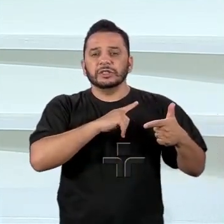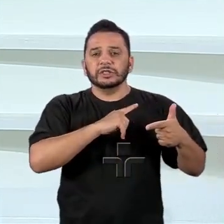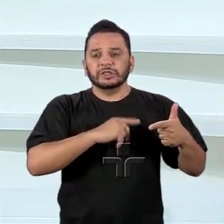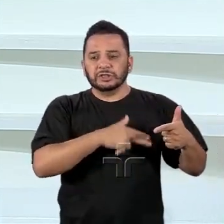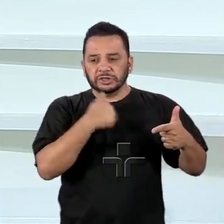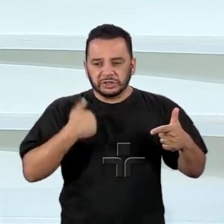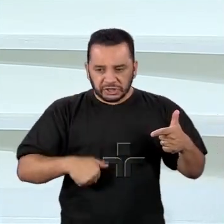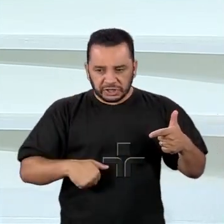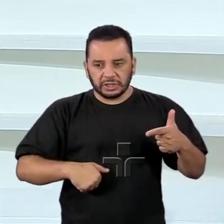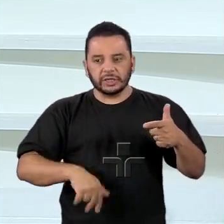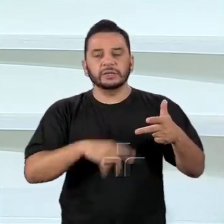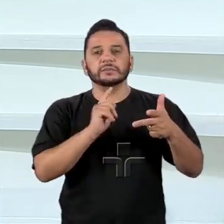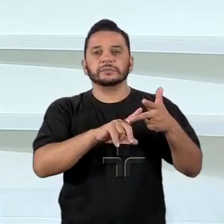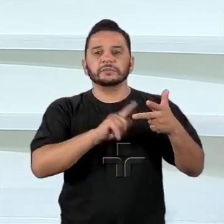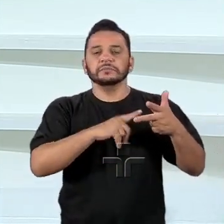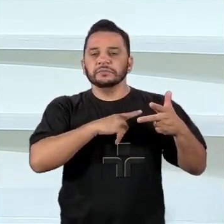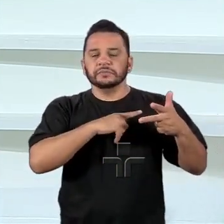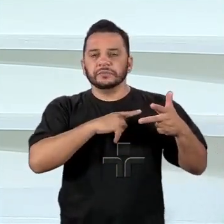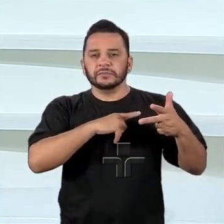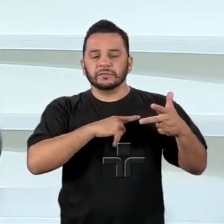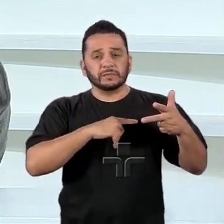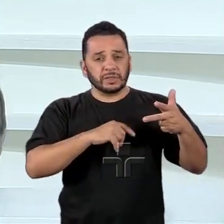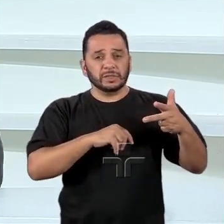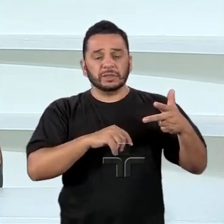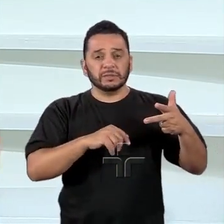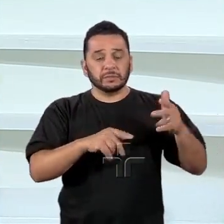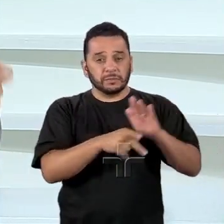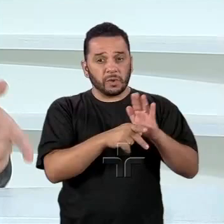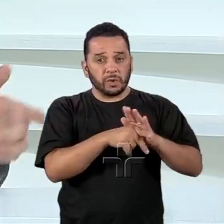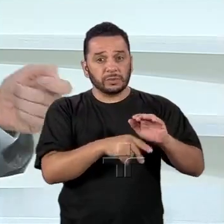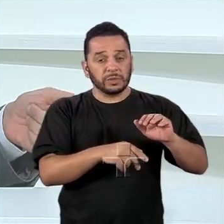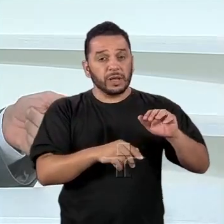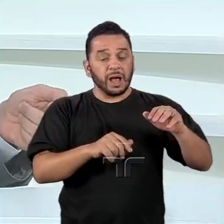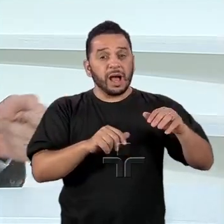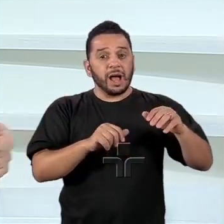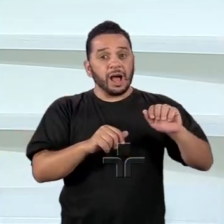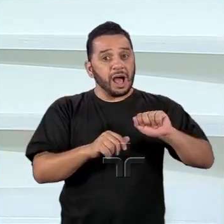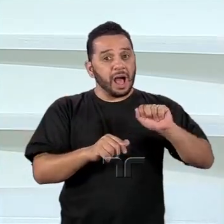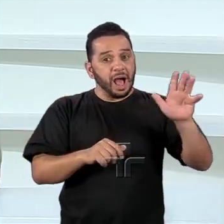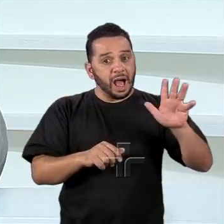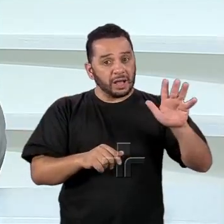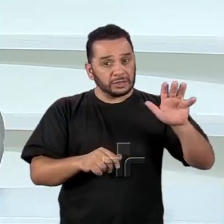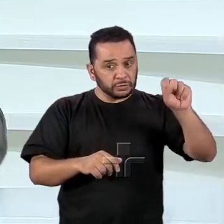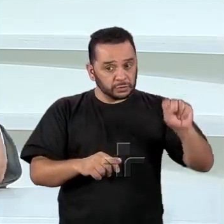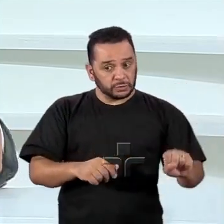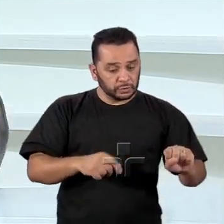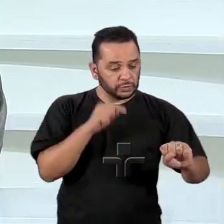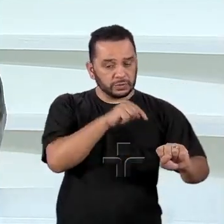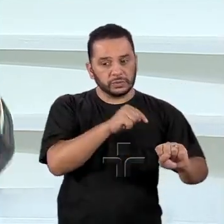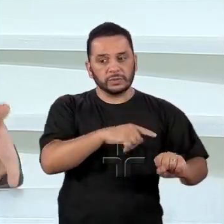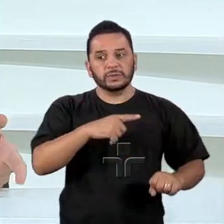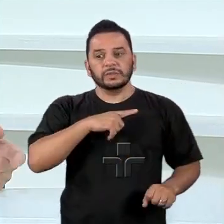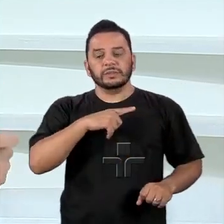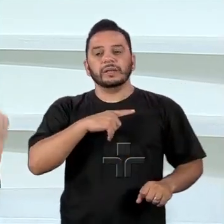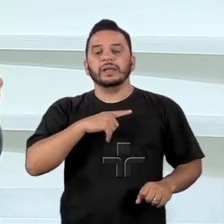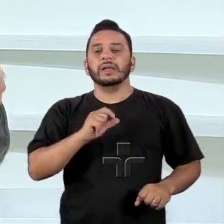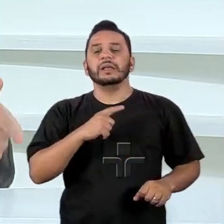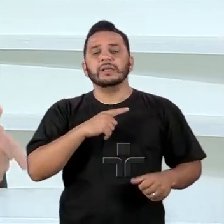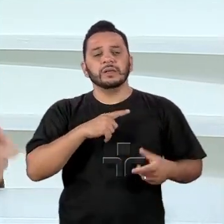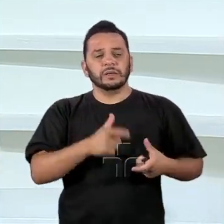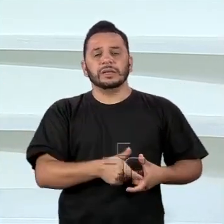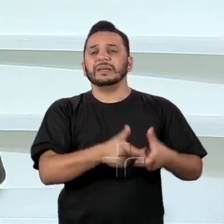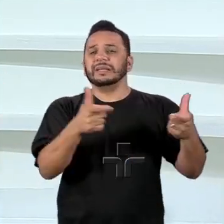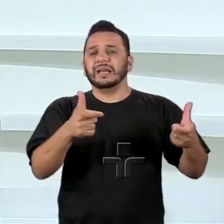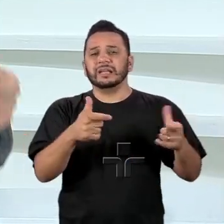ASEAN, que aqueles países do Sudeste Asiático, que são, repito, vou repetir até o fim do programa, são os grandes consumidores dos